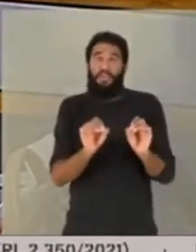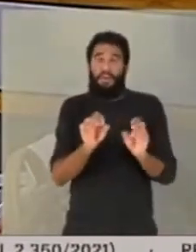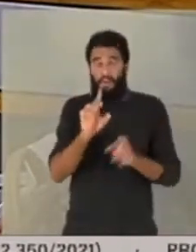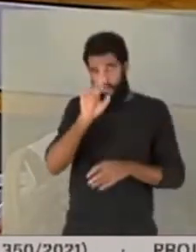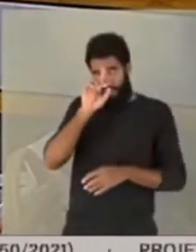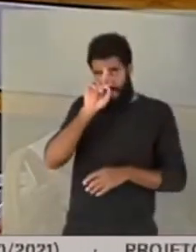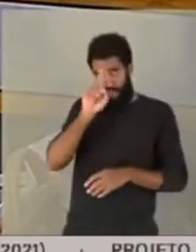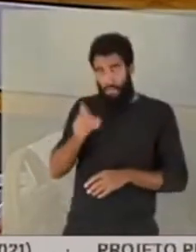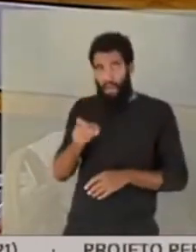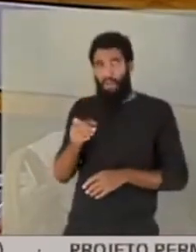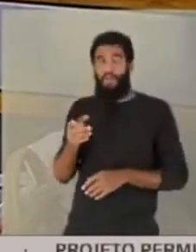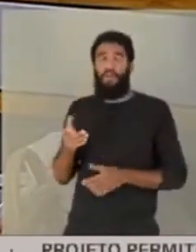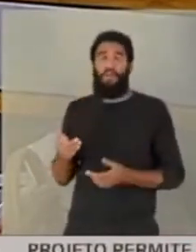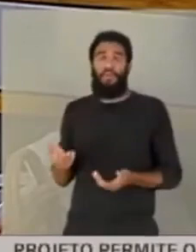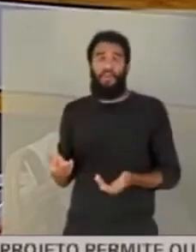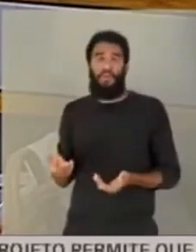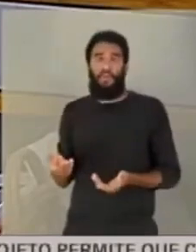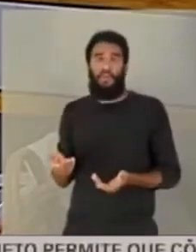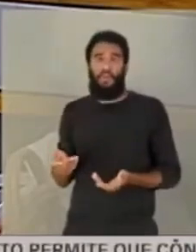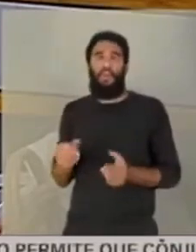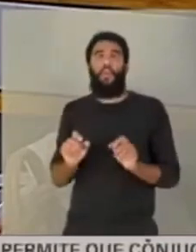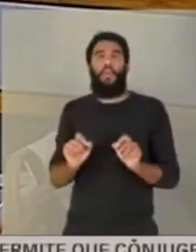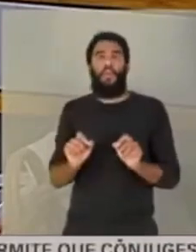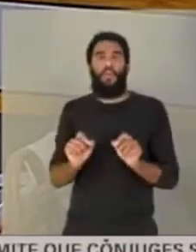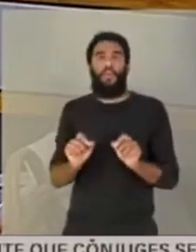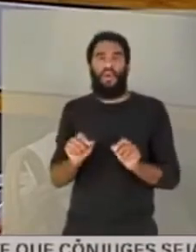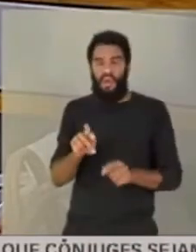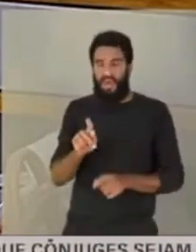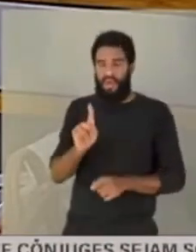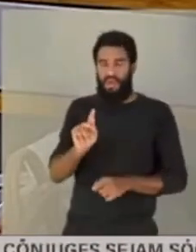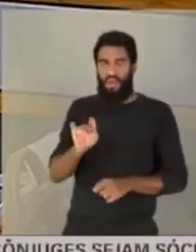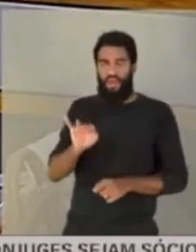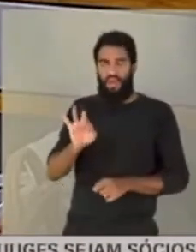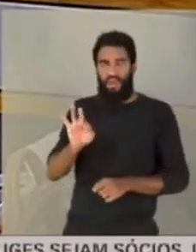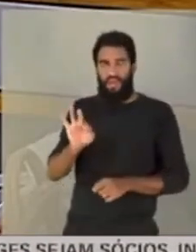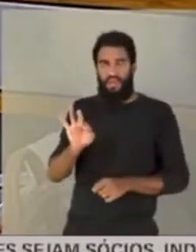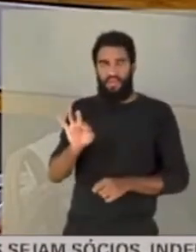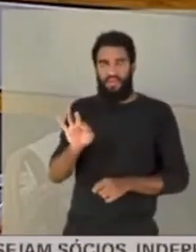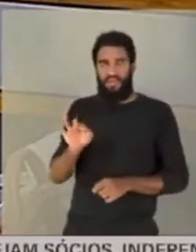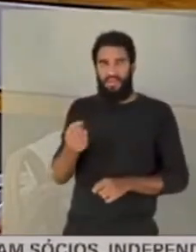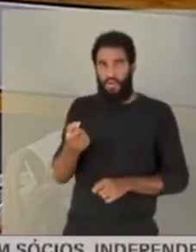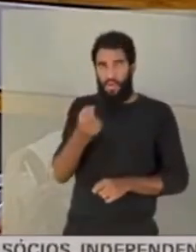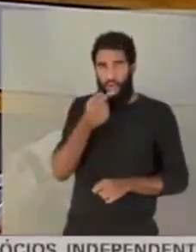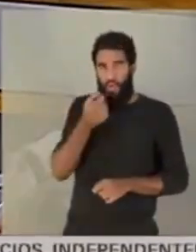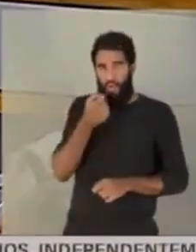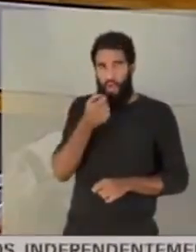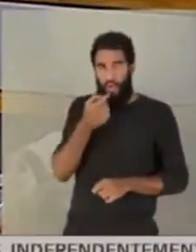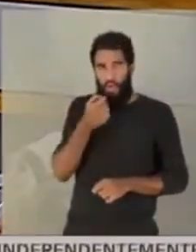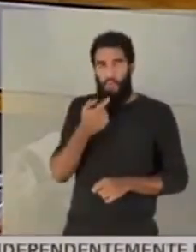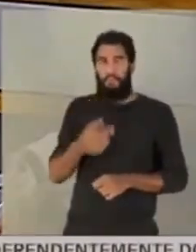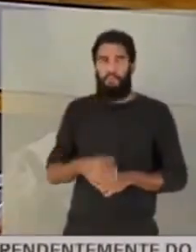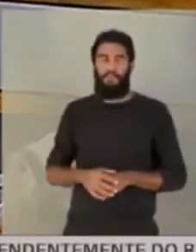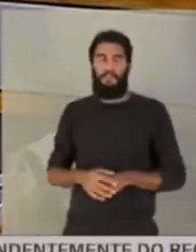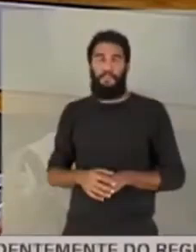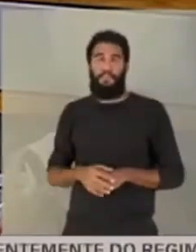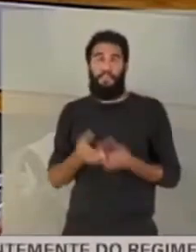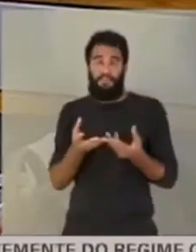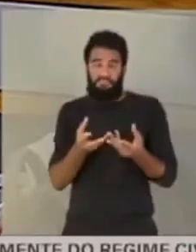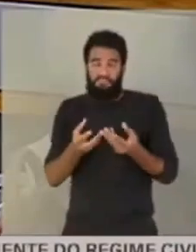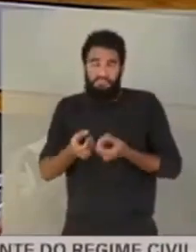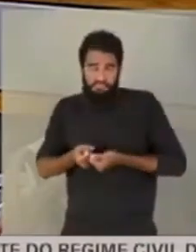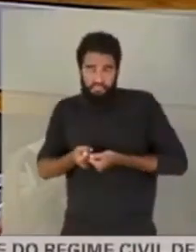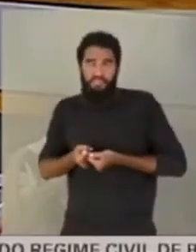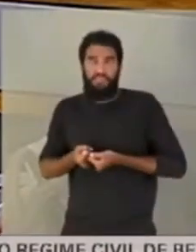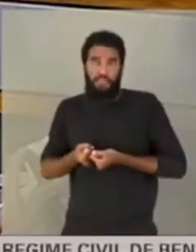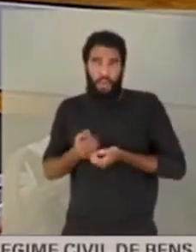o kit Covid para ela. A gente recebeu esse kit Covid e